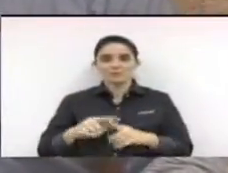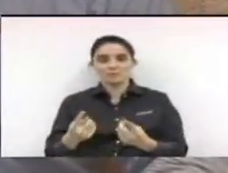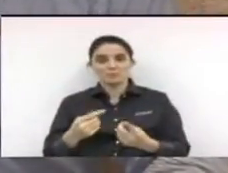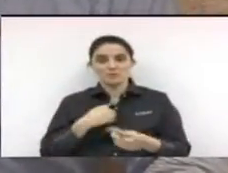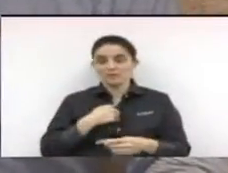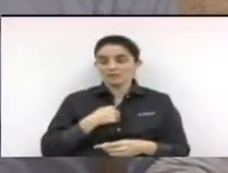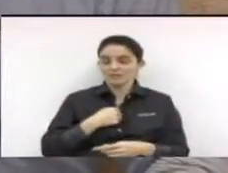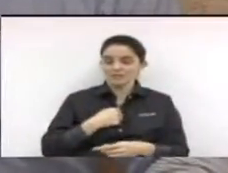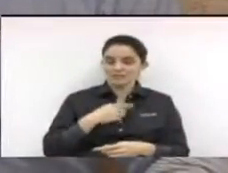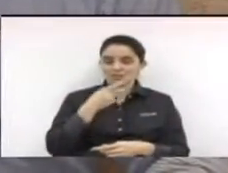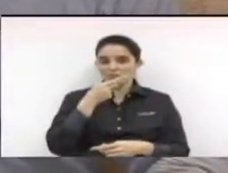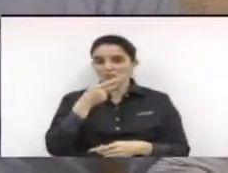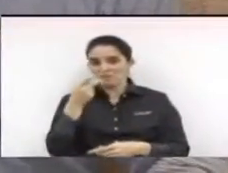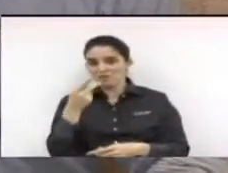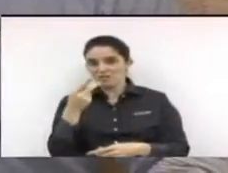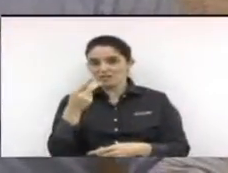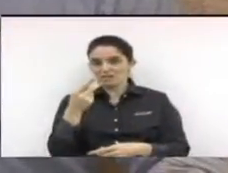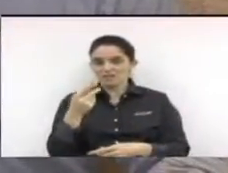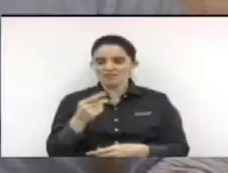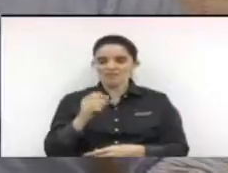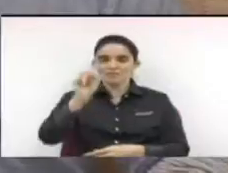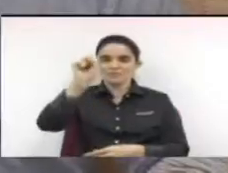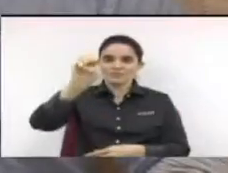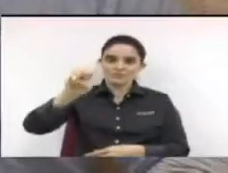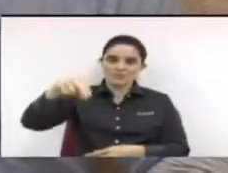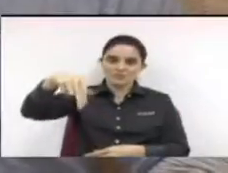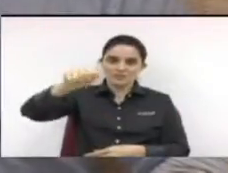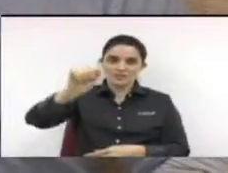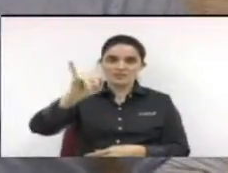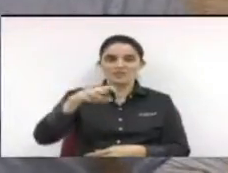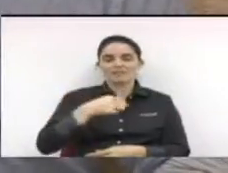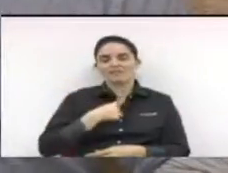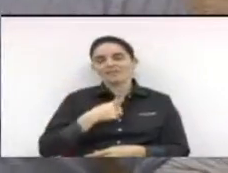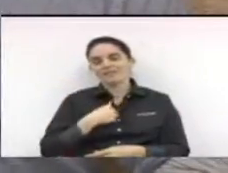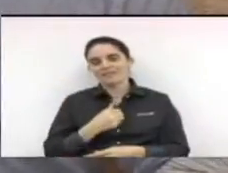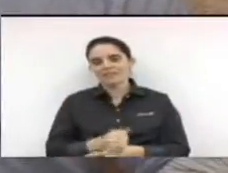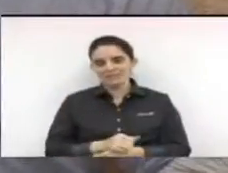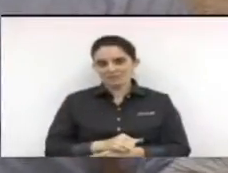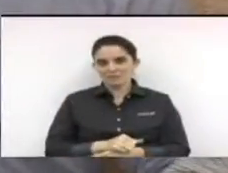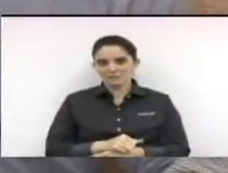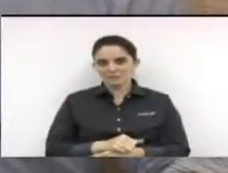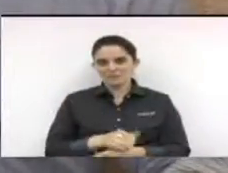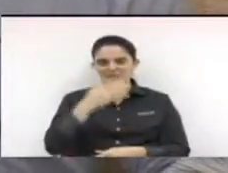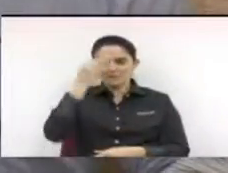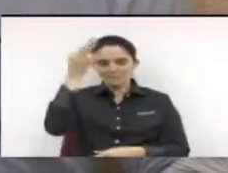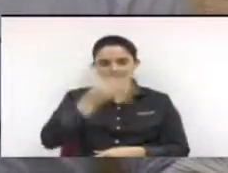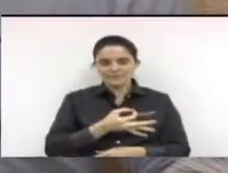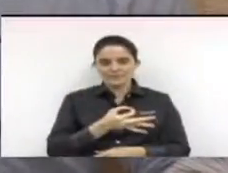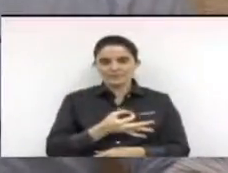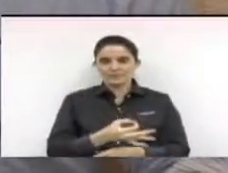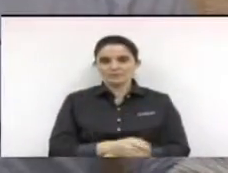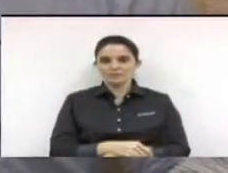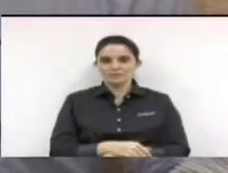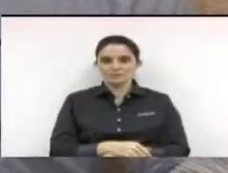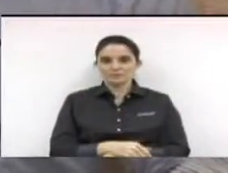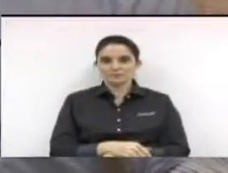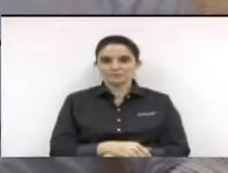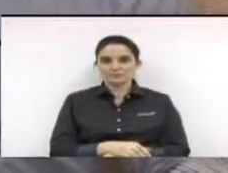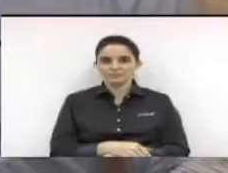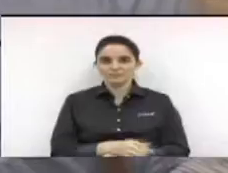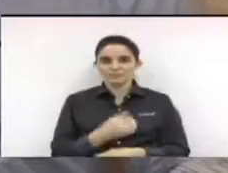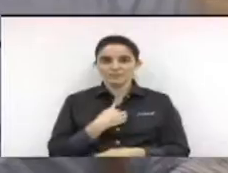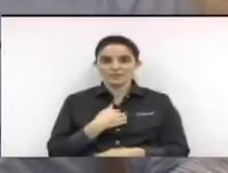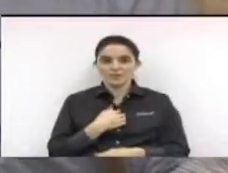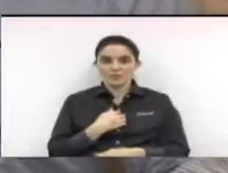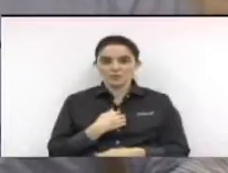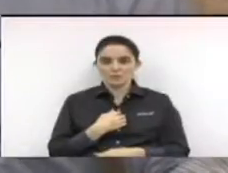Senai e eu é afetiva, é de coração. Portanto, eu tenho certeza que, se eu passei pelas mãos